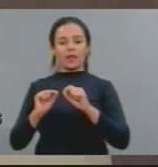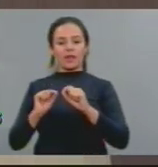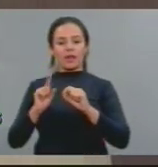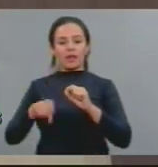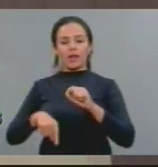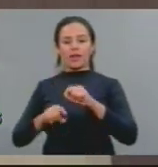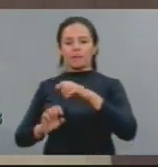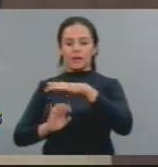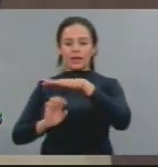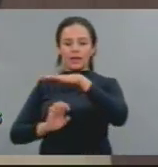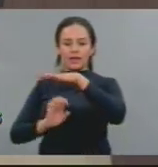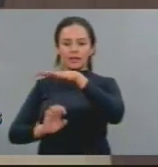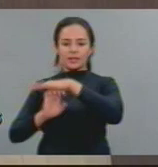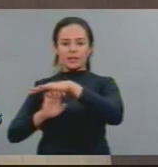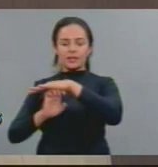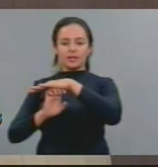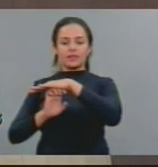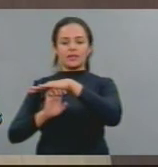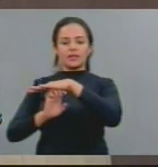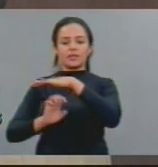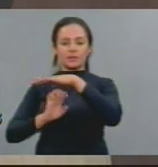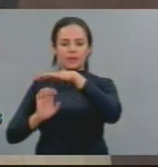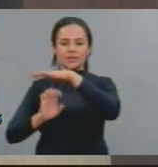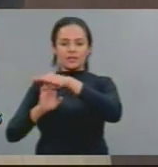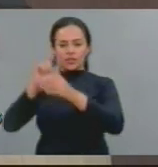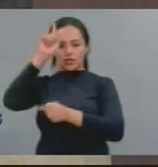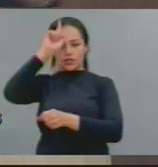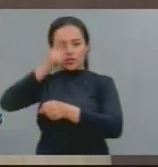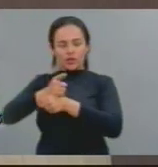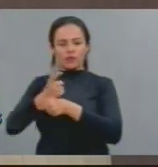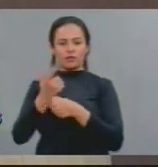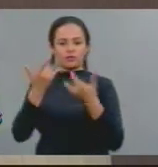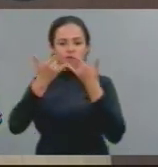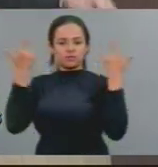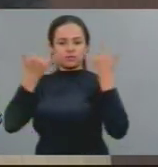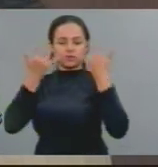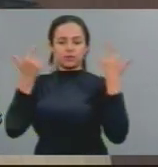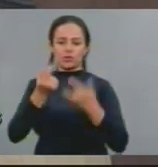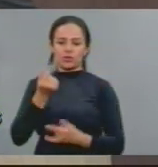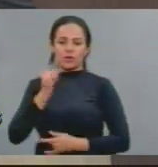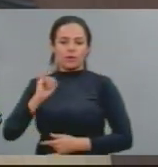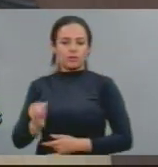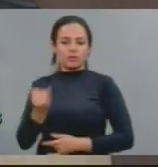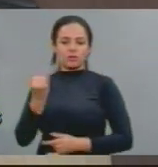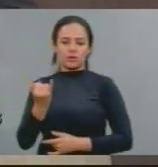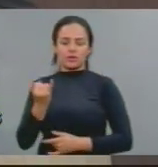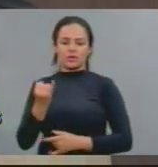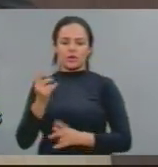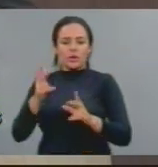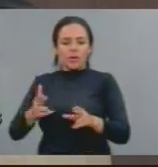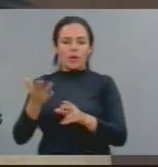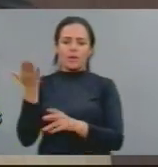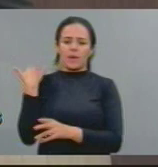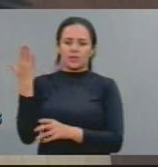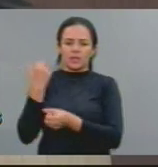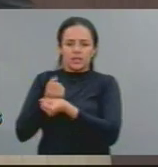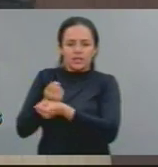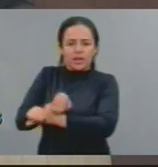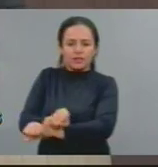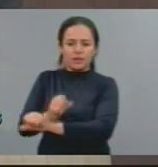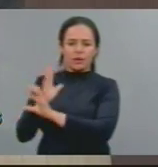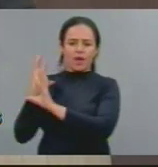se utilizado do expediente da violência, desde da escravidão e continua hoje.